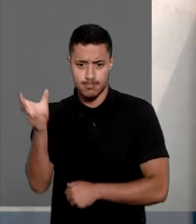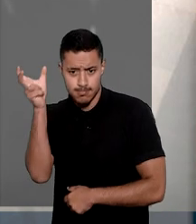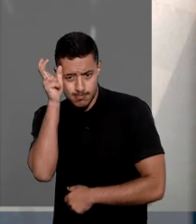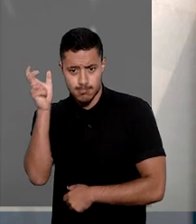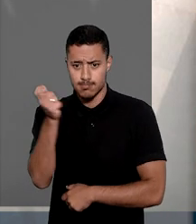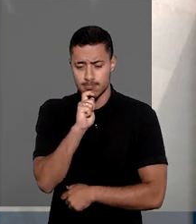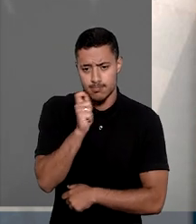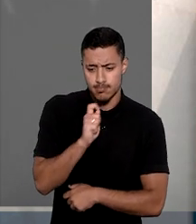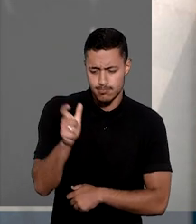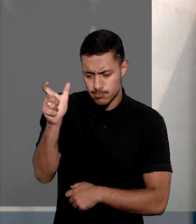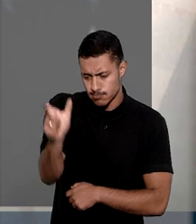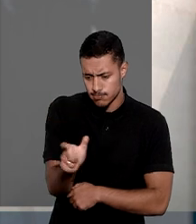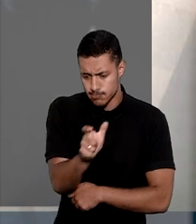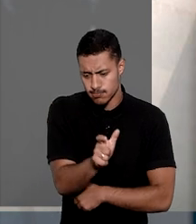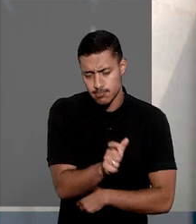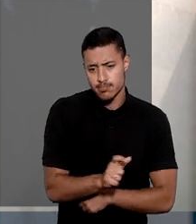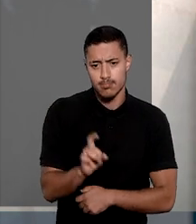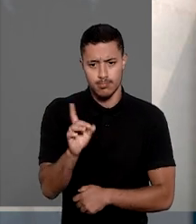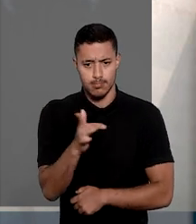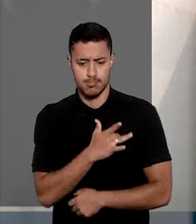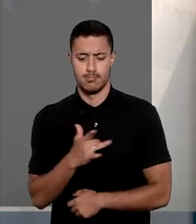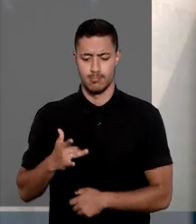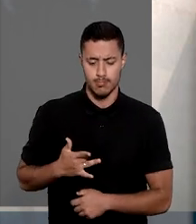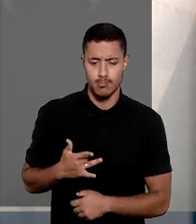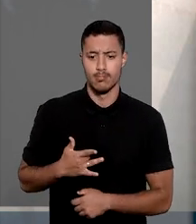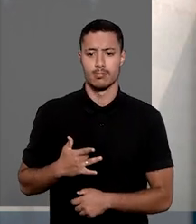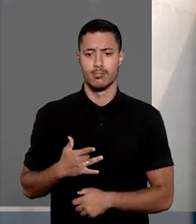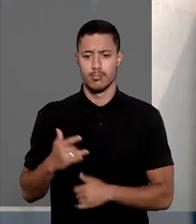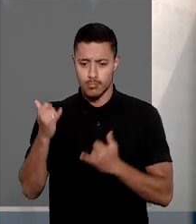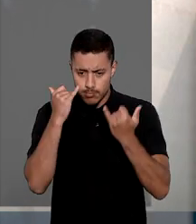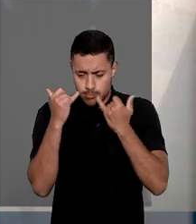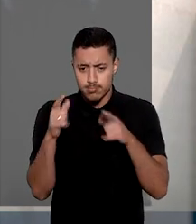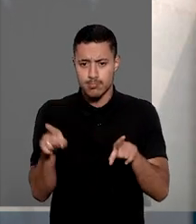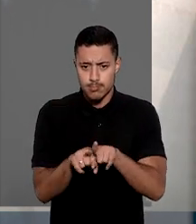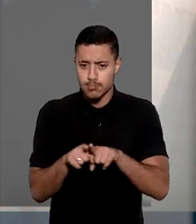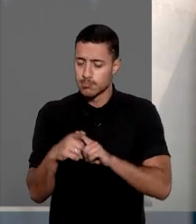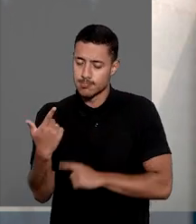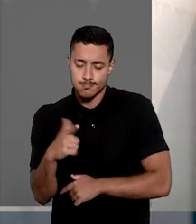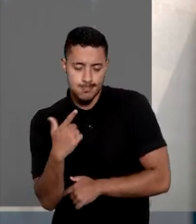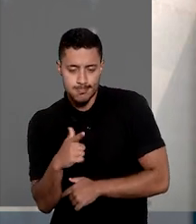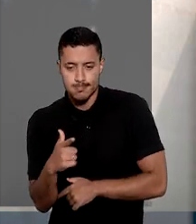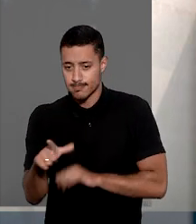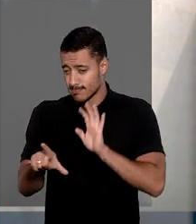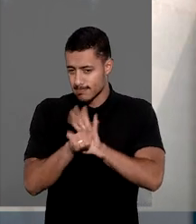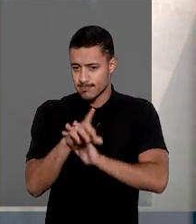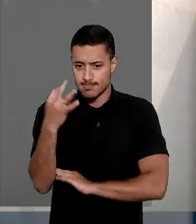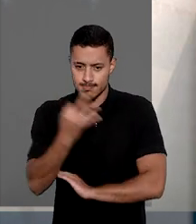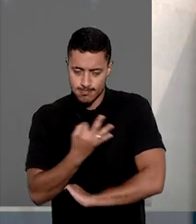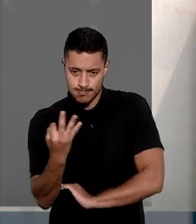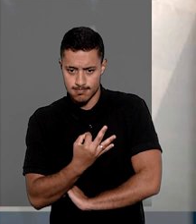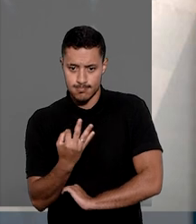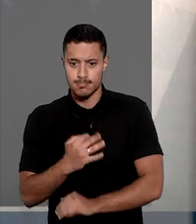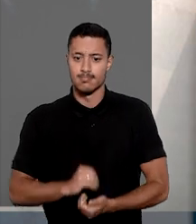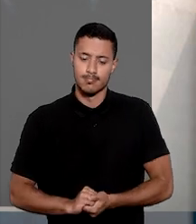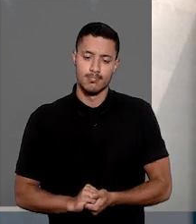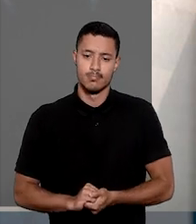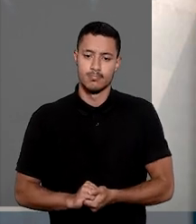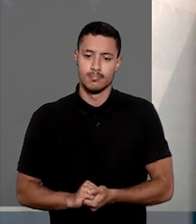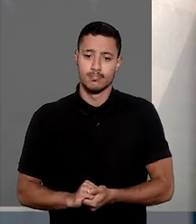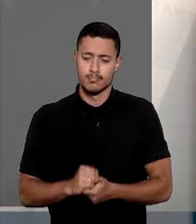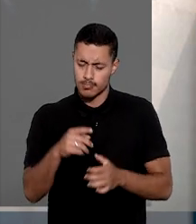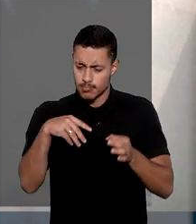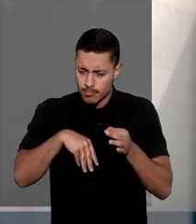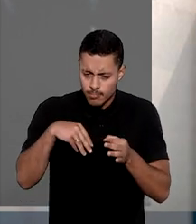canábis exclusivamente para fins medicinais ou científicos, ainda não há regulamentação específica. Para